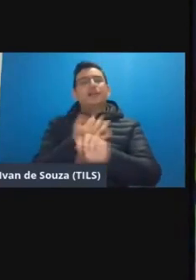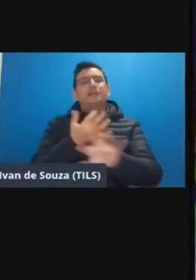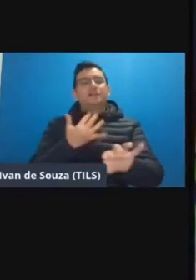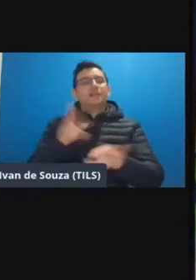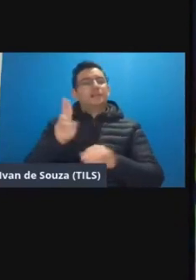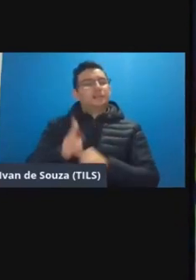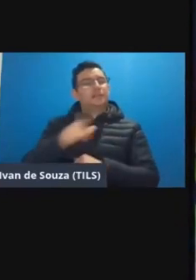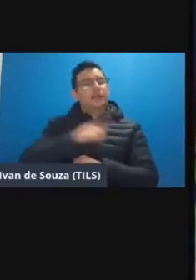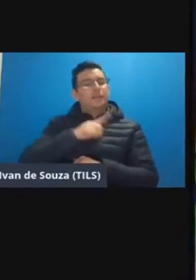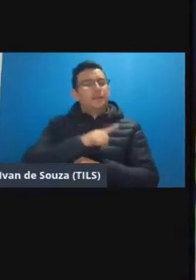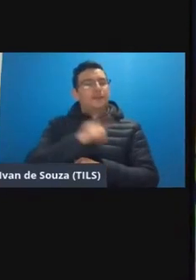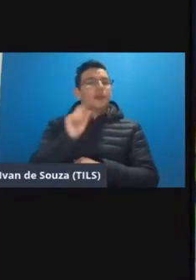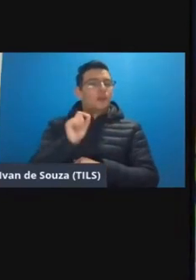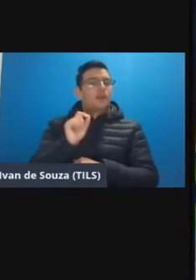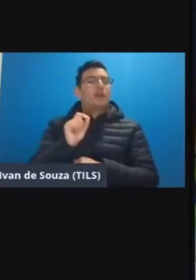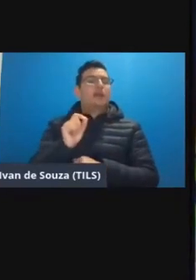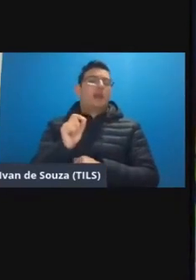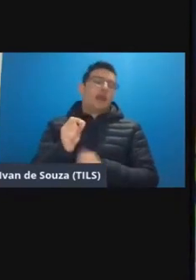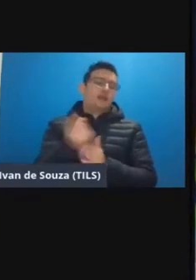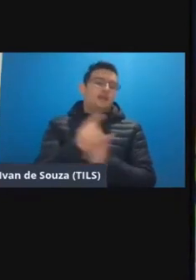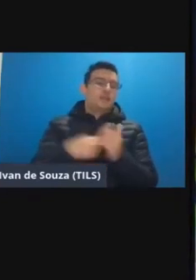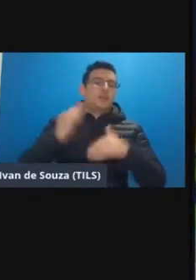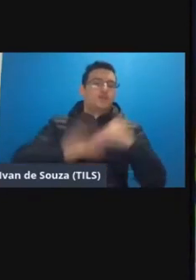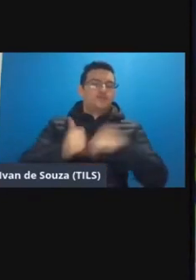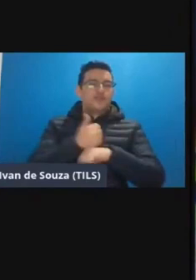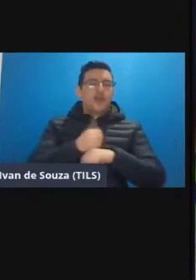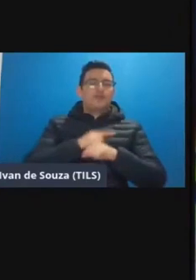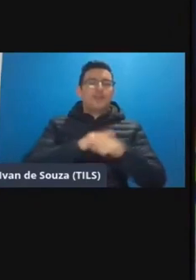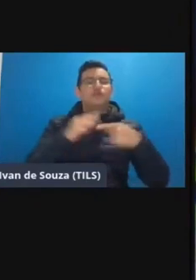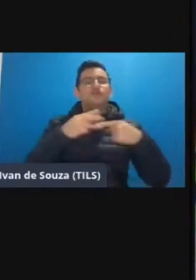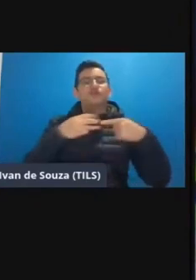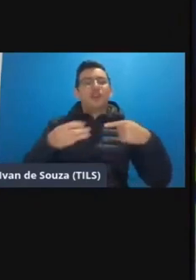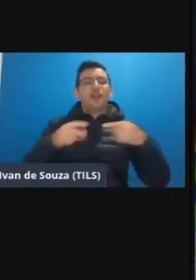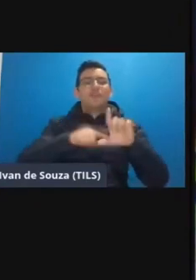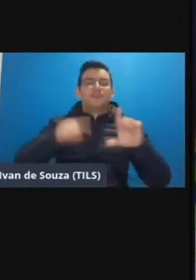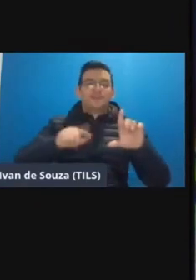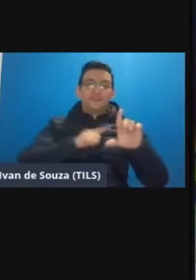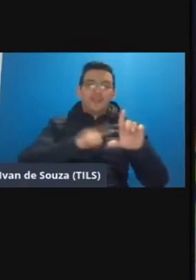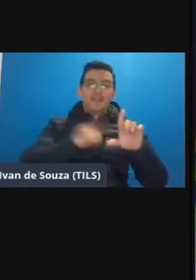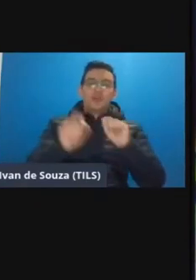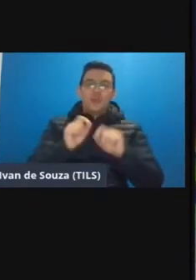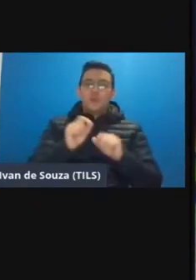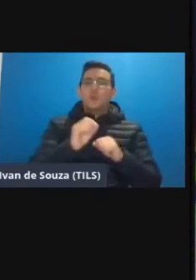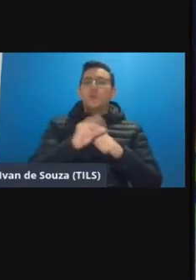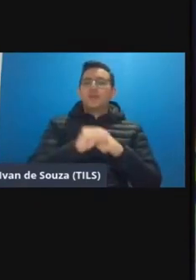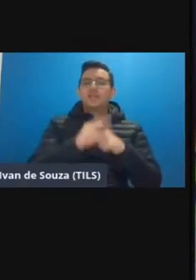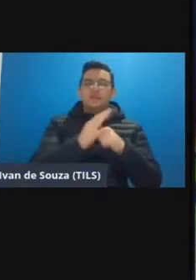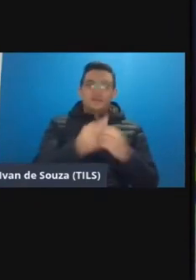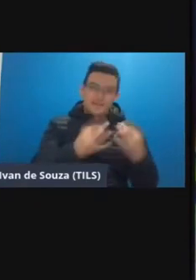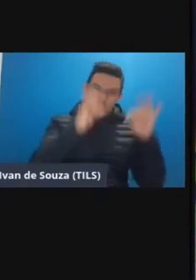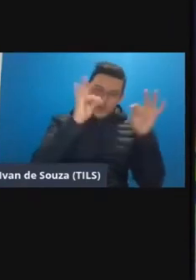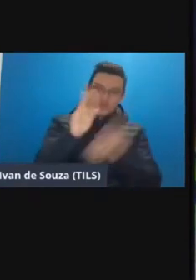traz a no design institucional a gente sempre traz a um diagrama que tem o TEPAC né que é o conhecimento tecnológico